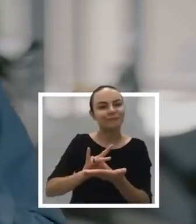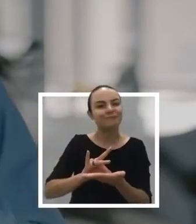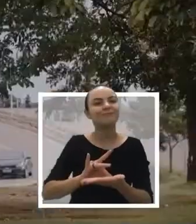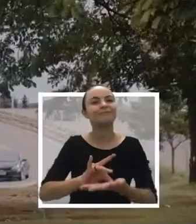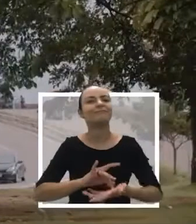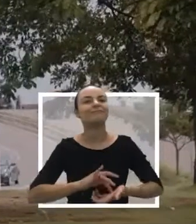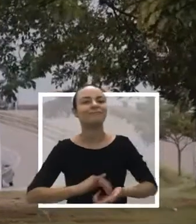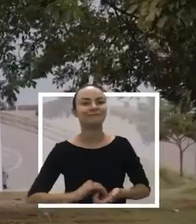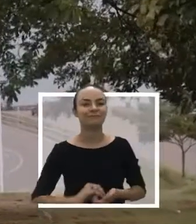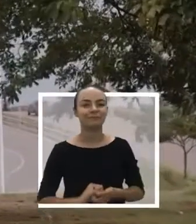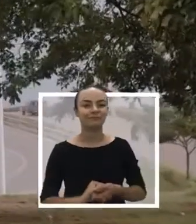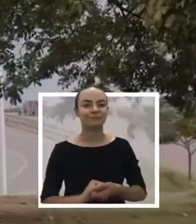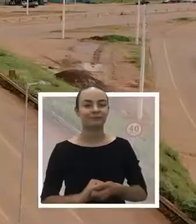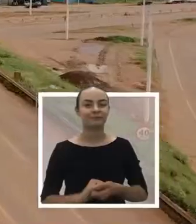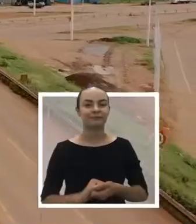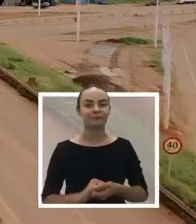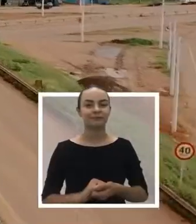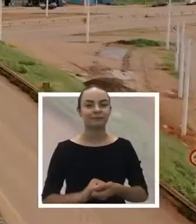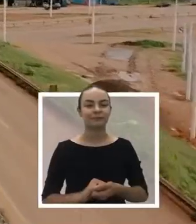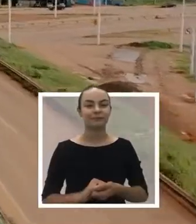com cara de capital.